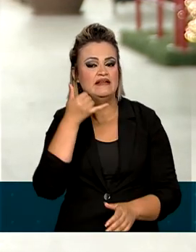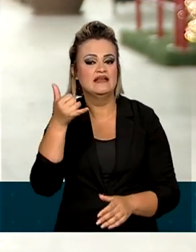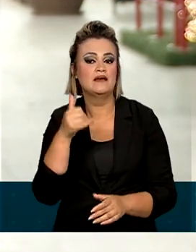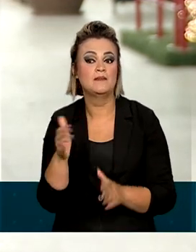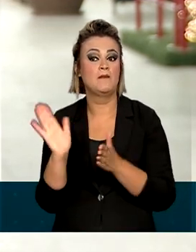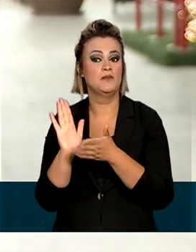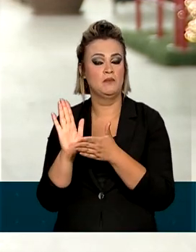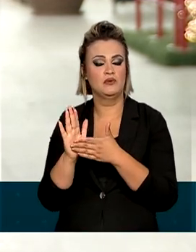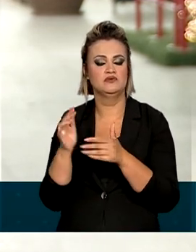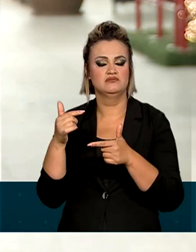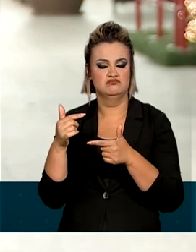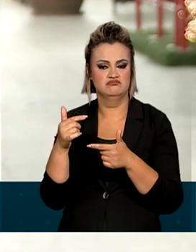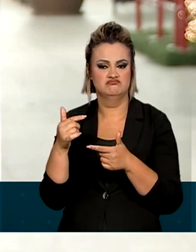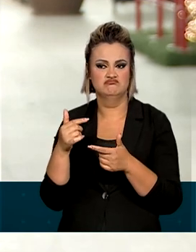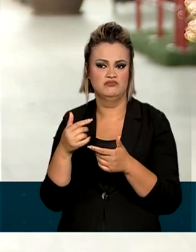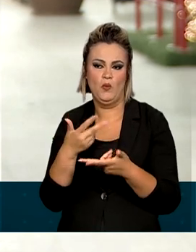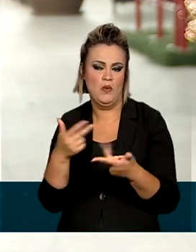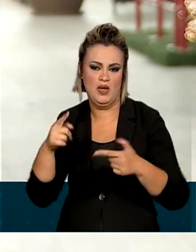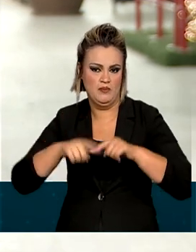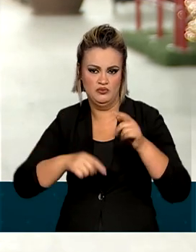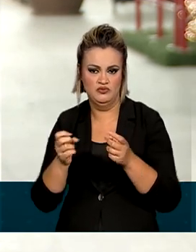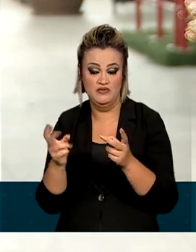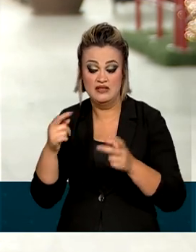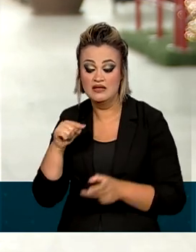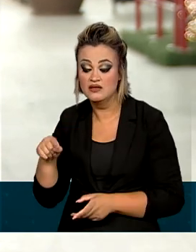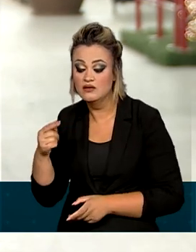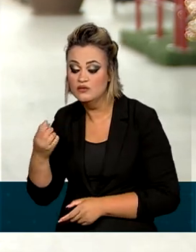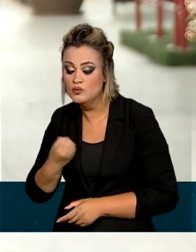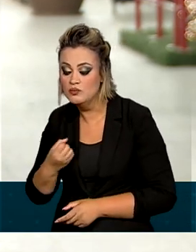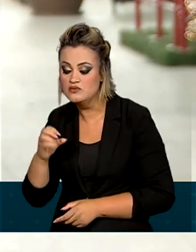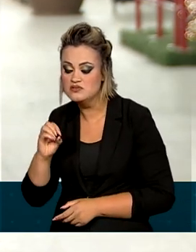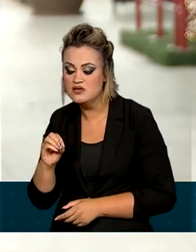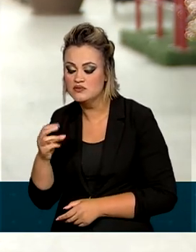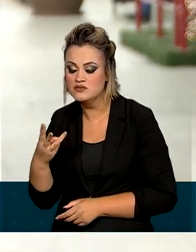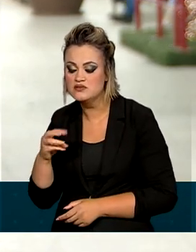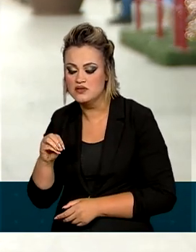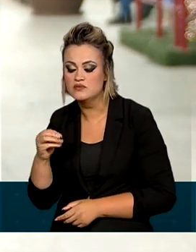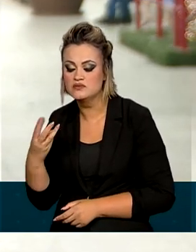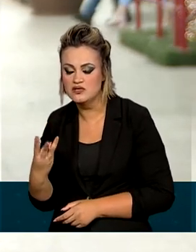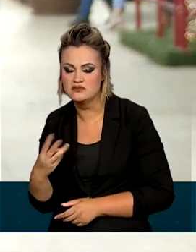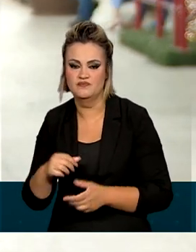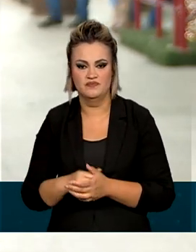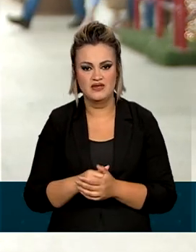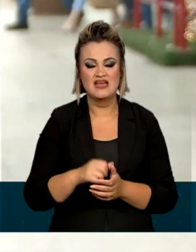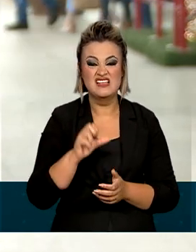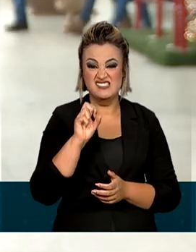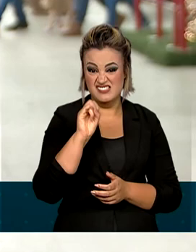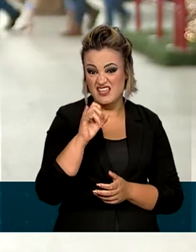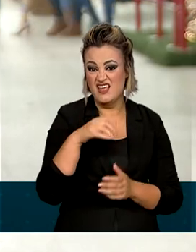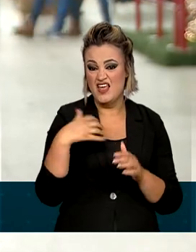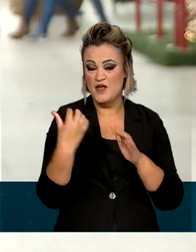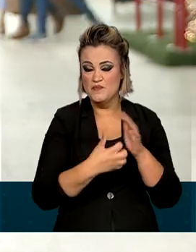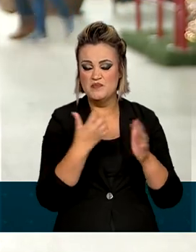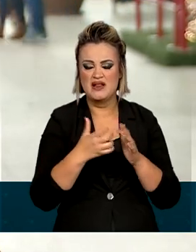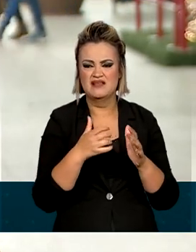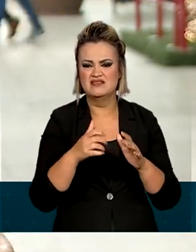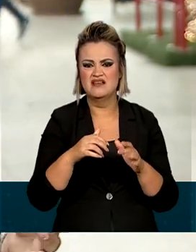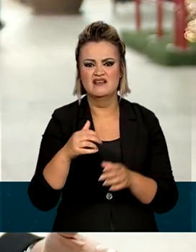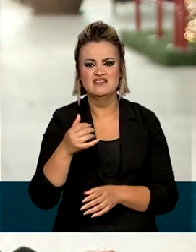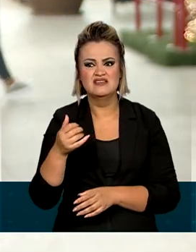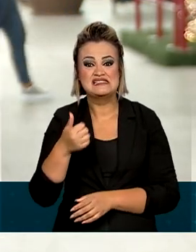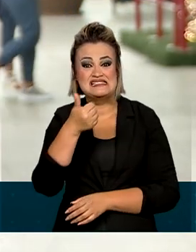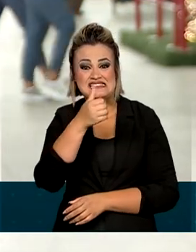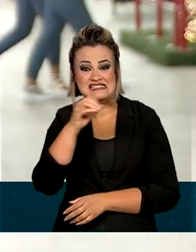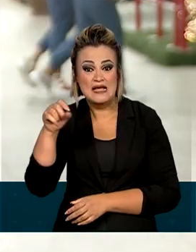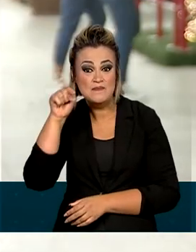0303. Em outubro, a Anatel determinou o bloqueio de linhas telefônicas de empresas que fazem mais de